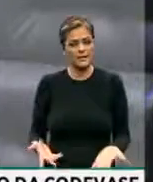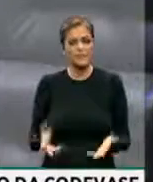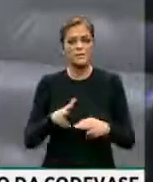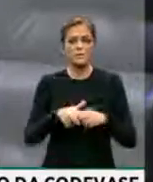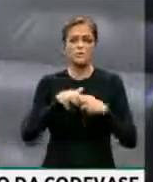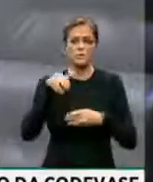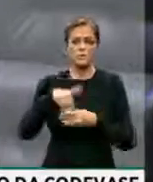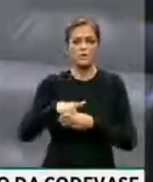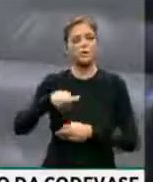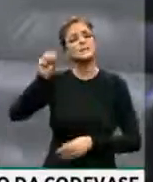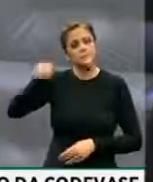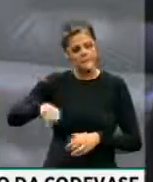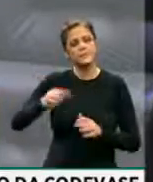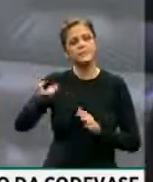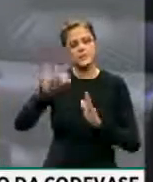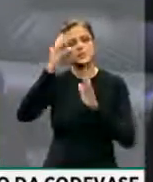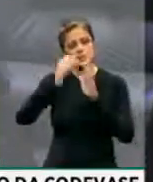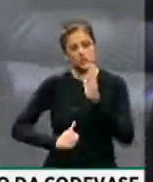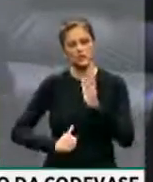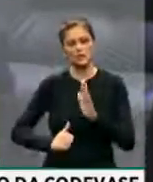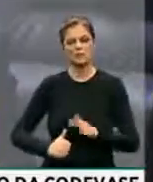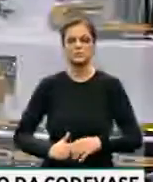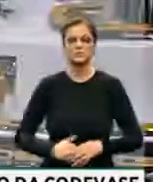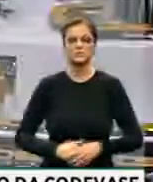orienta sim pela retirada de pauta. Avante.